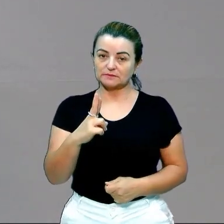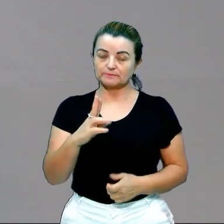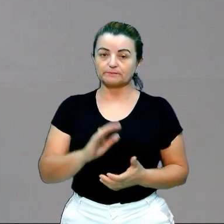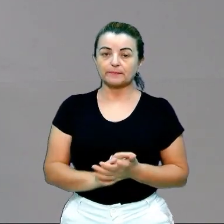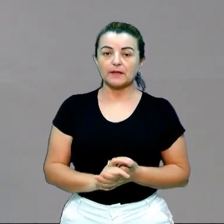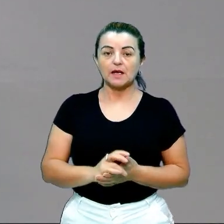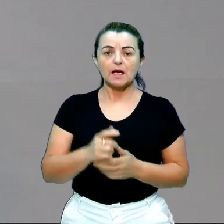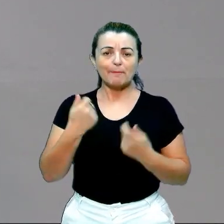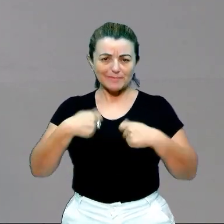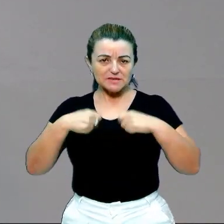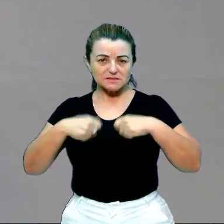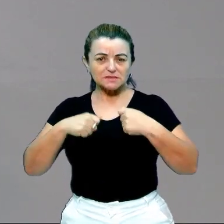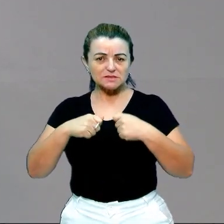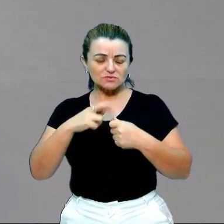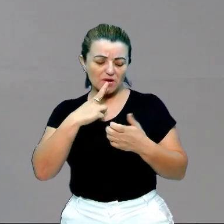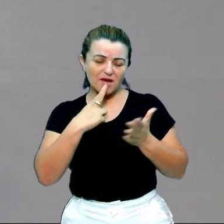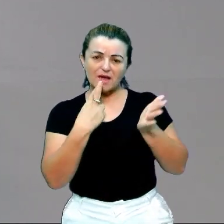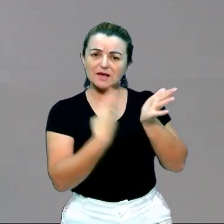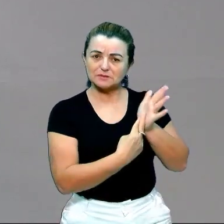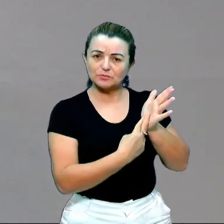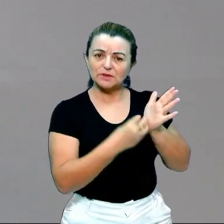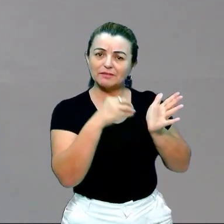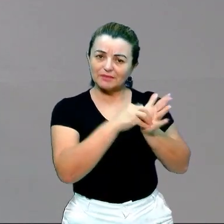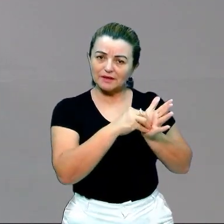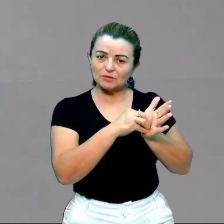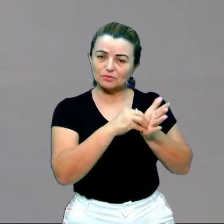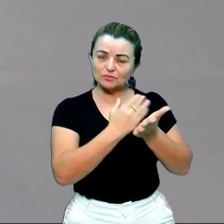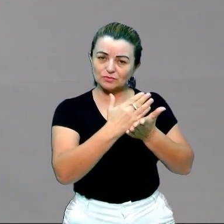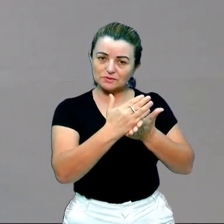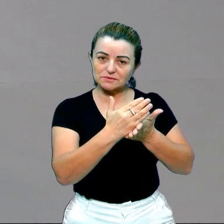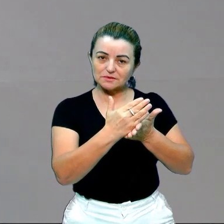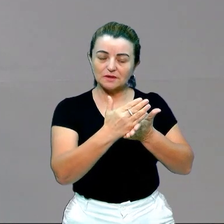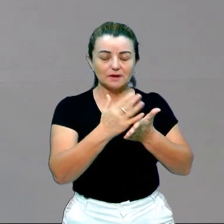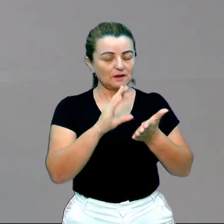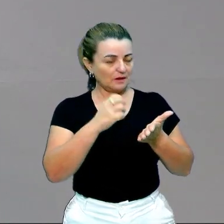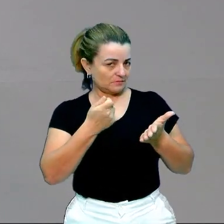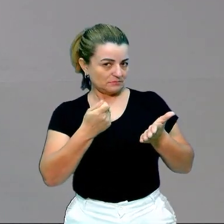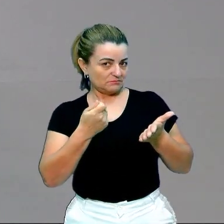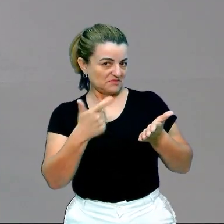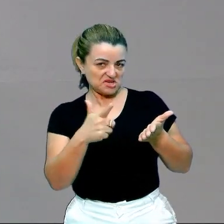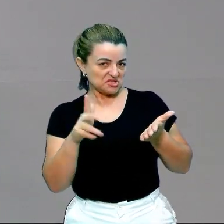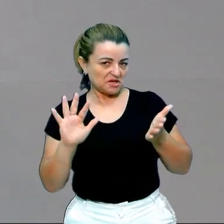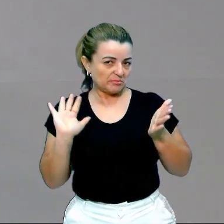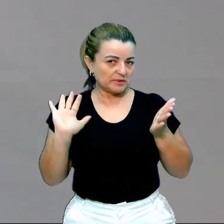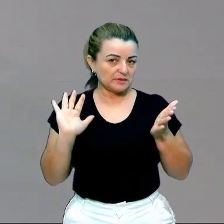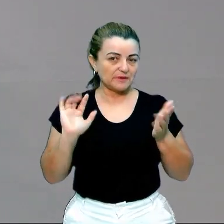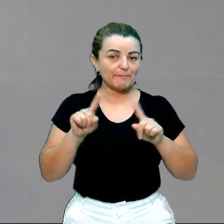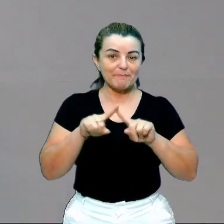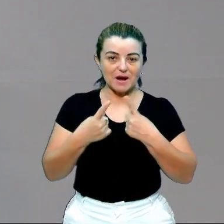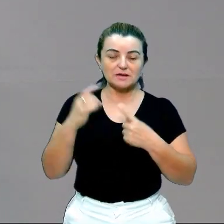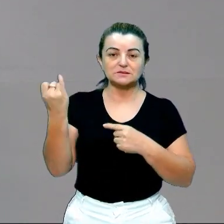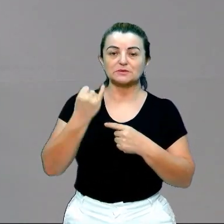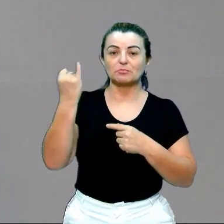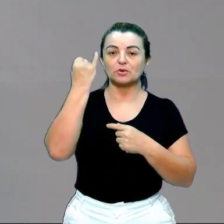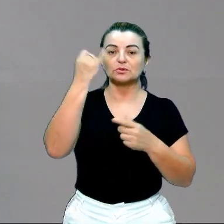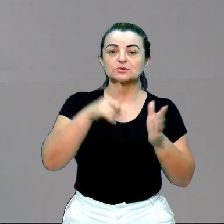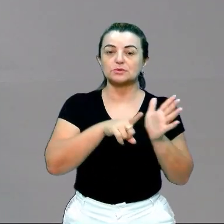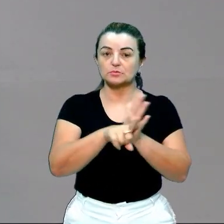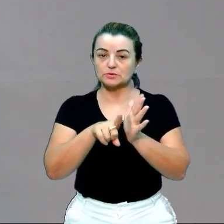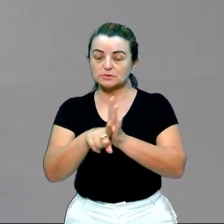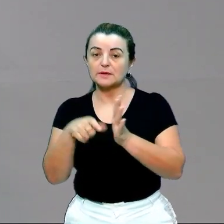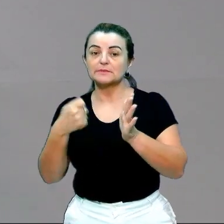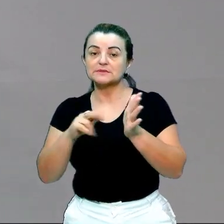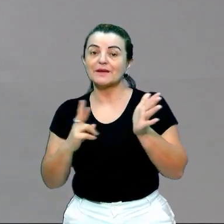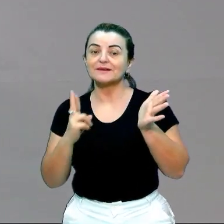preciso responder essa pergunta dentro da introdução? Não especificamente dentro da introdução. O importante é que a pergunta, ela seja